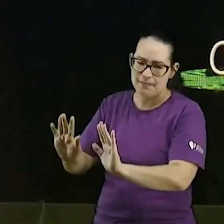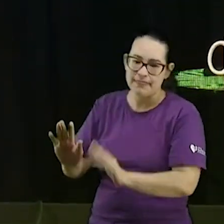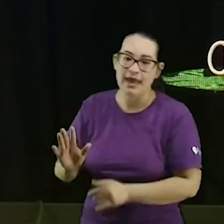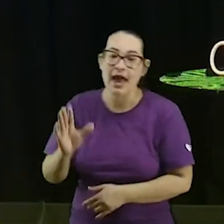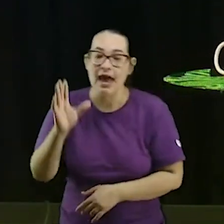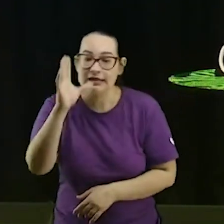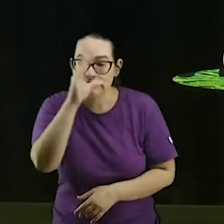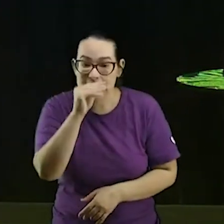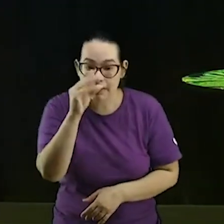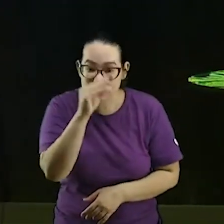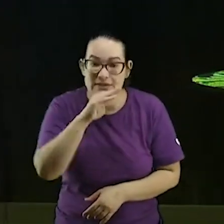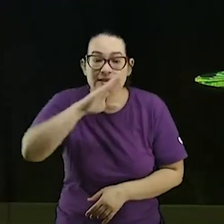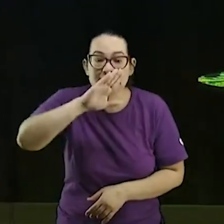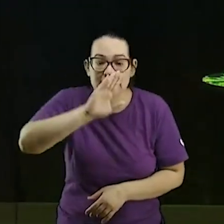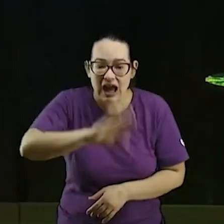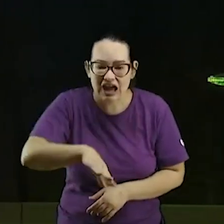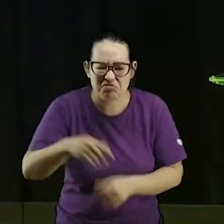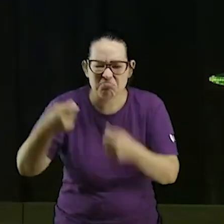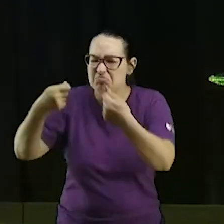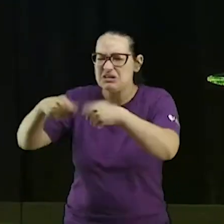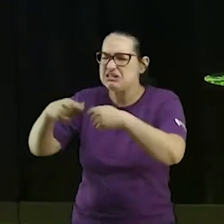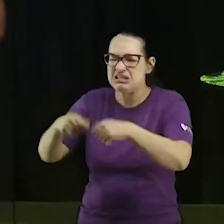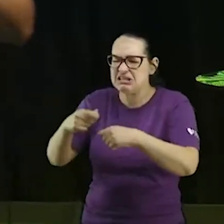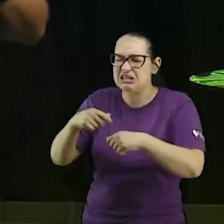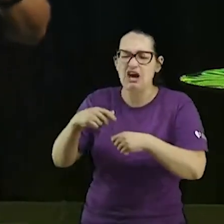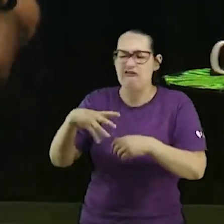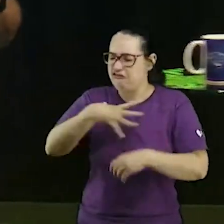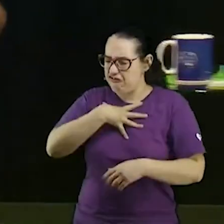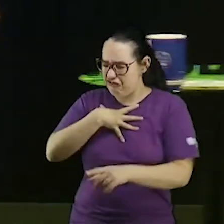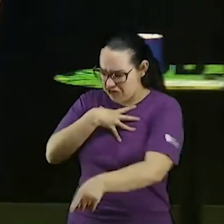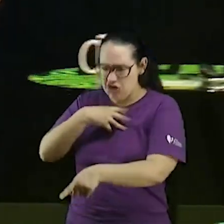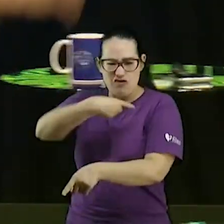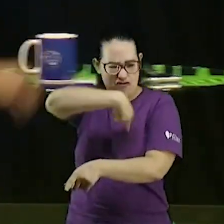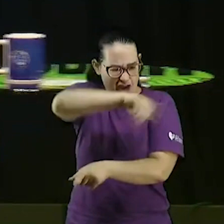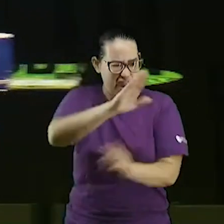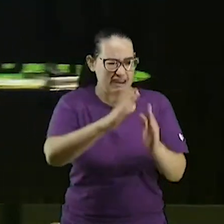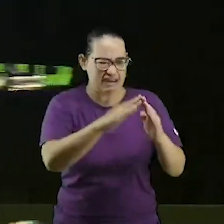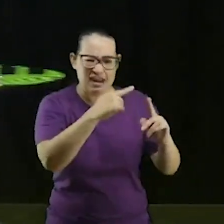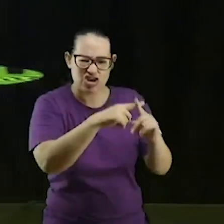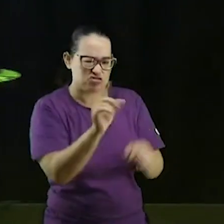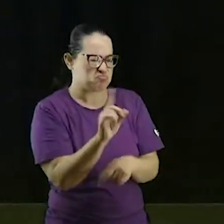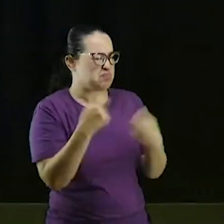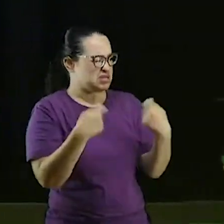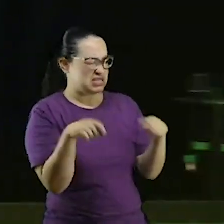à tarde fala para eles você não precisa ir no raios não você não precisa vir para o jump